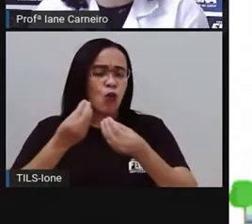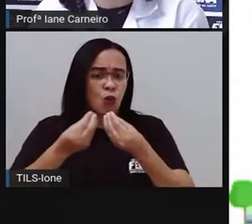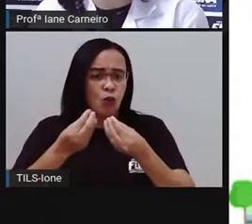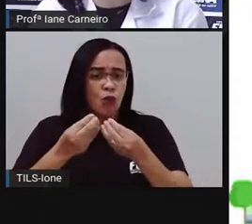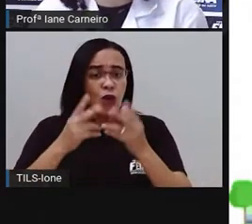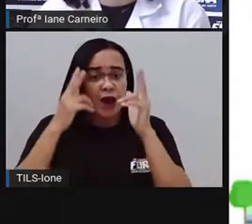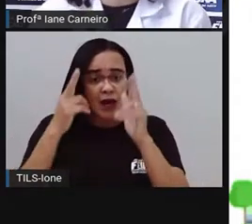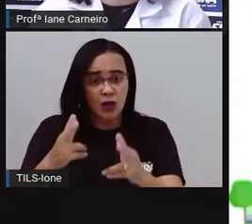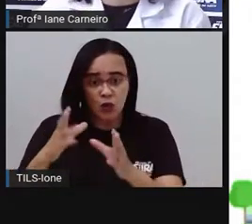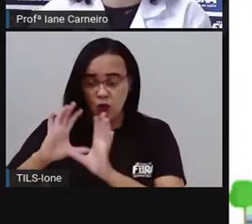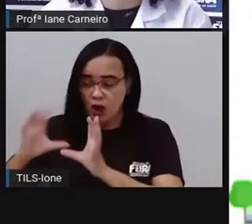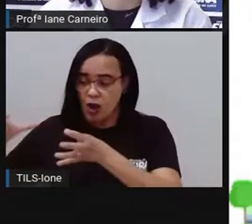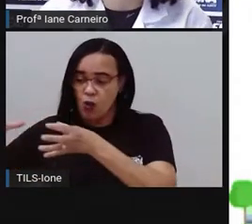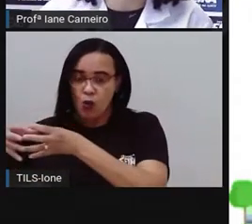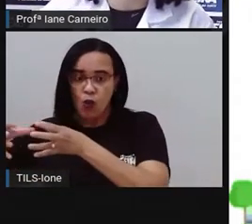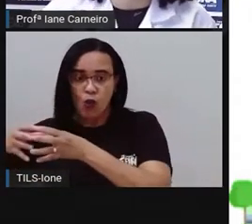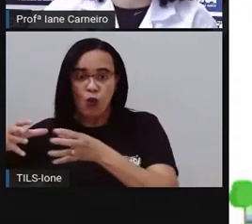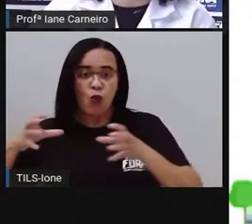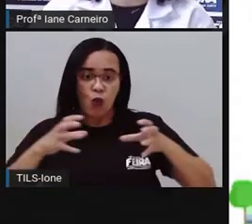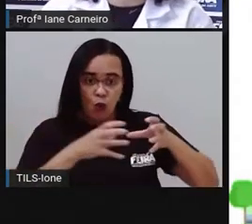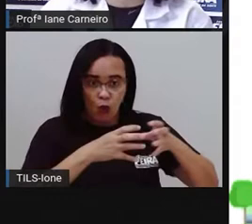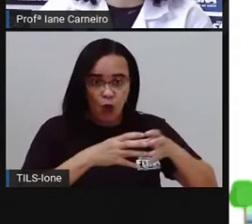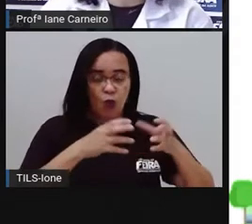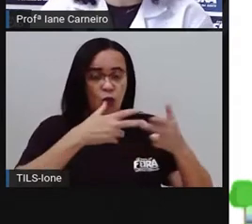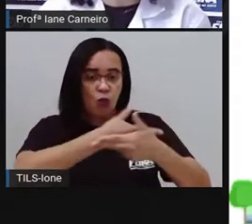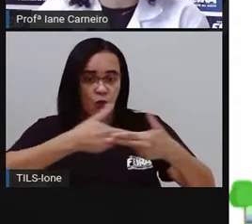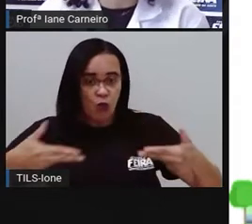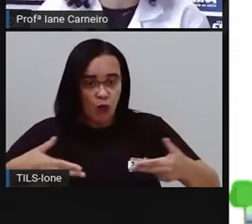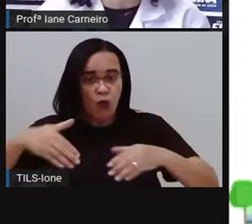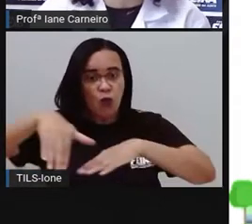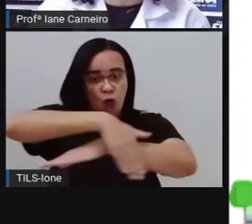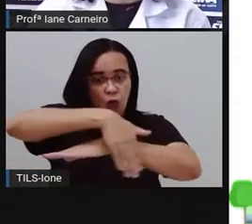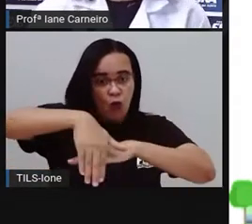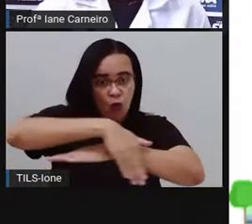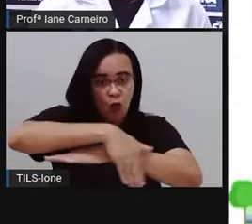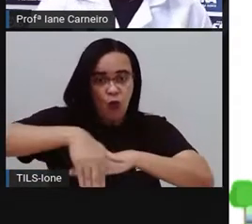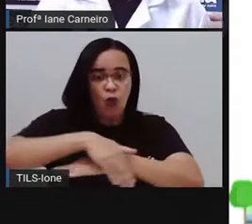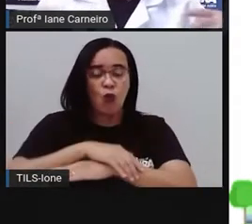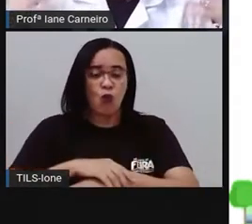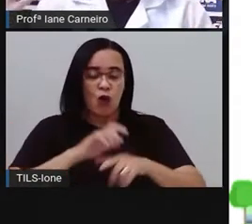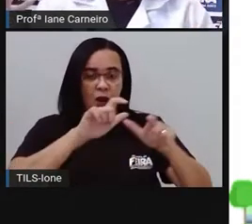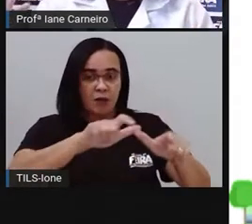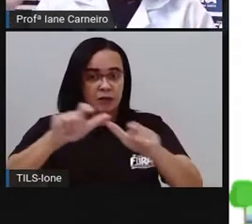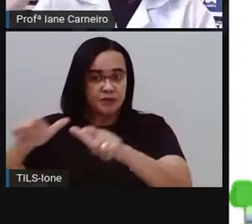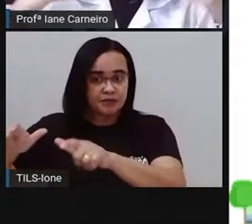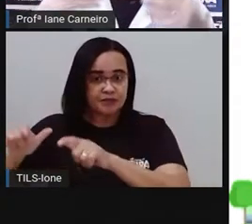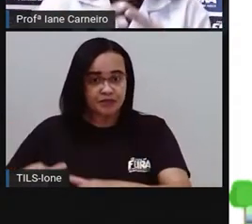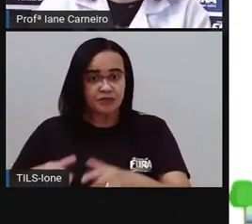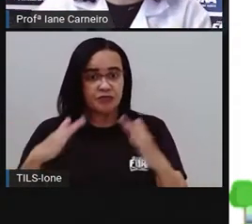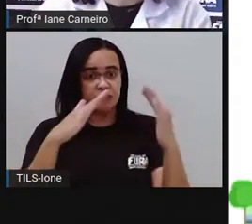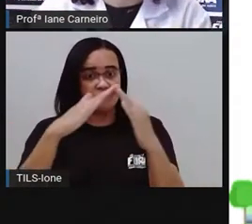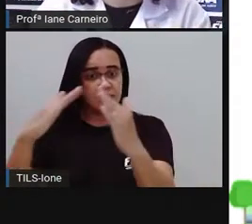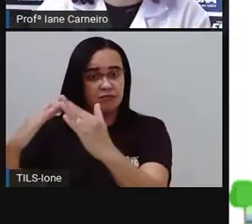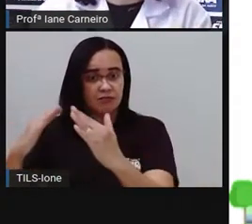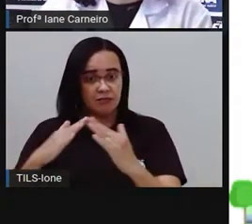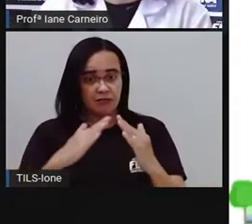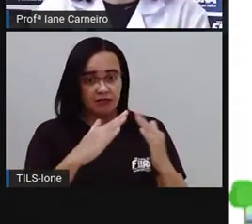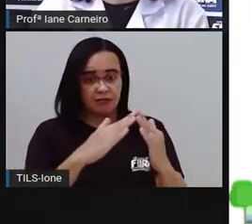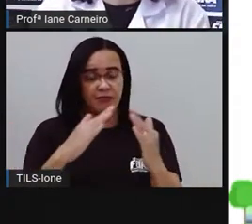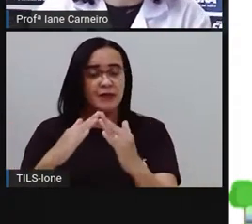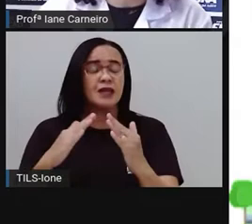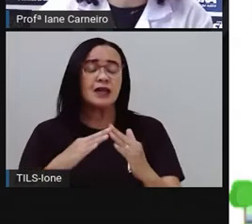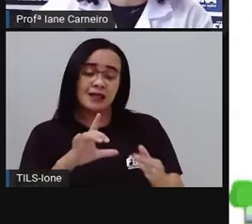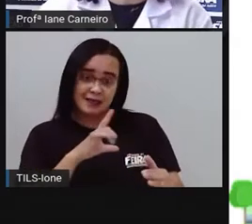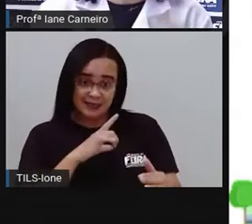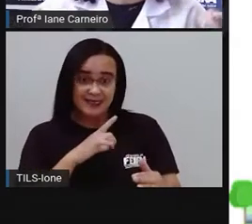de praças e de moradias, né? Então, o bairro é isso, né? Então, a gente leu na aula